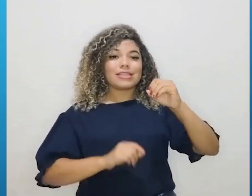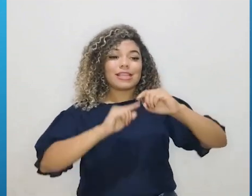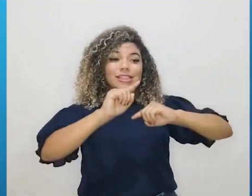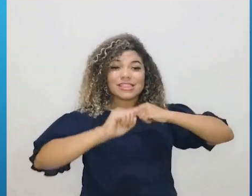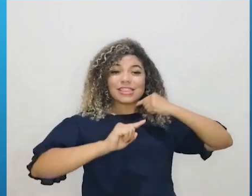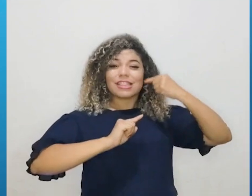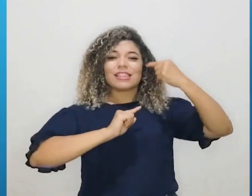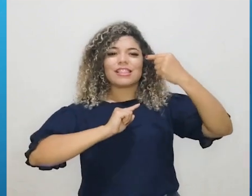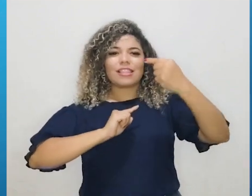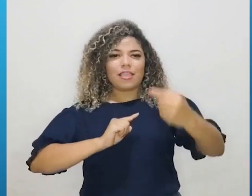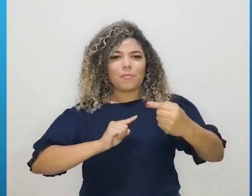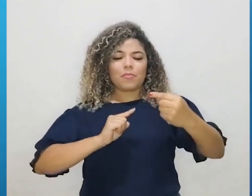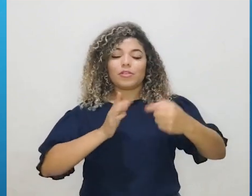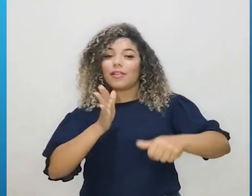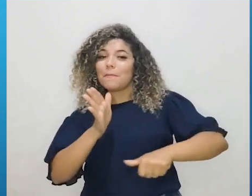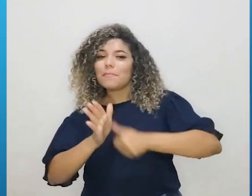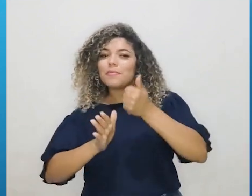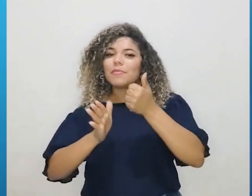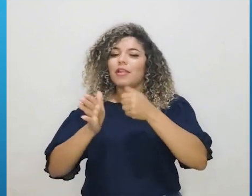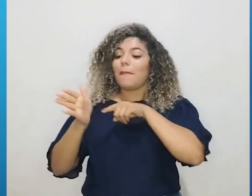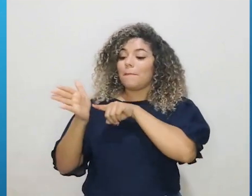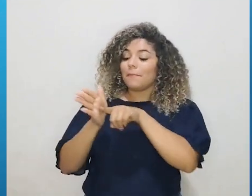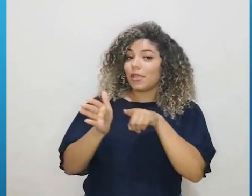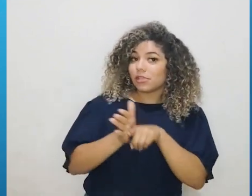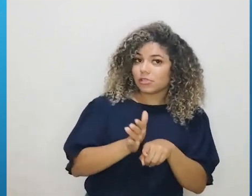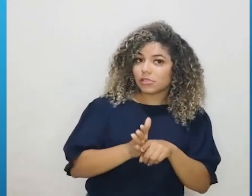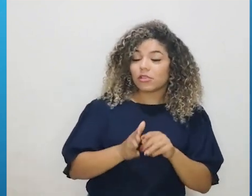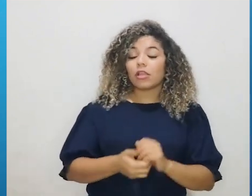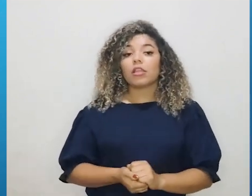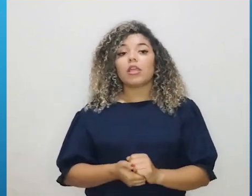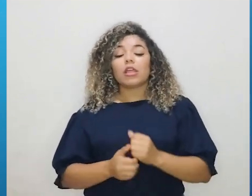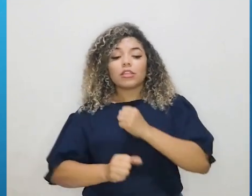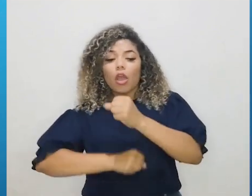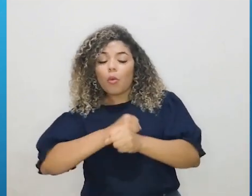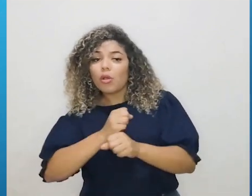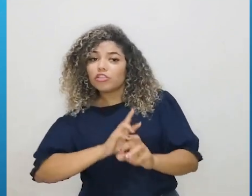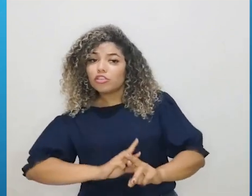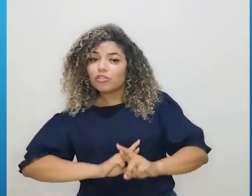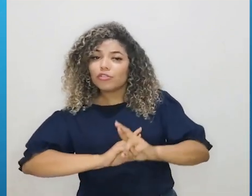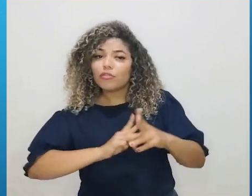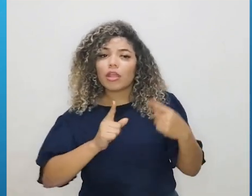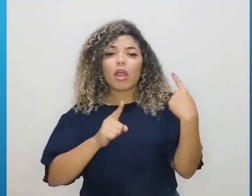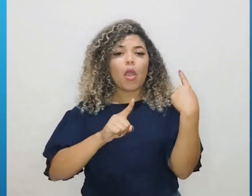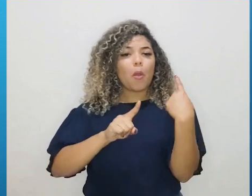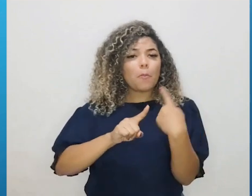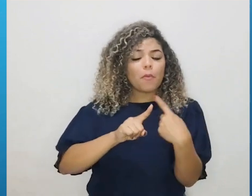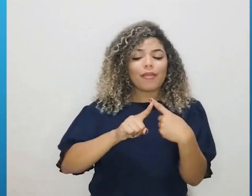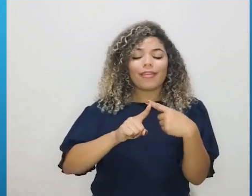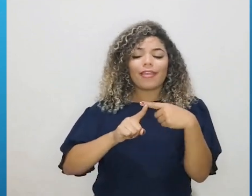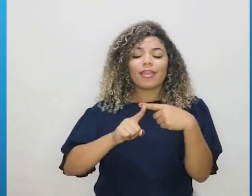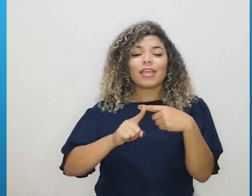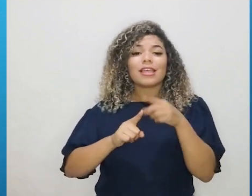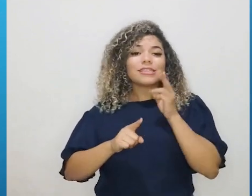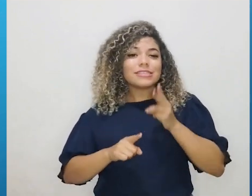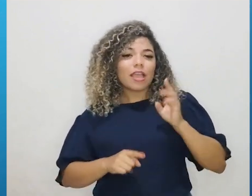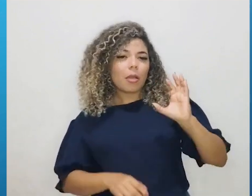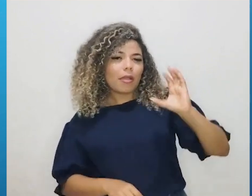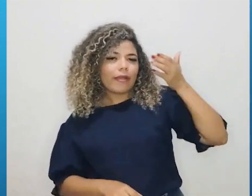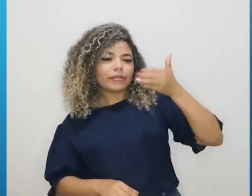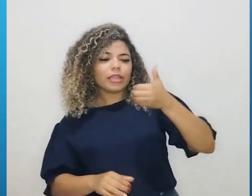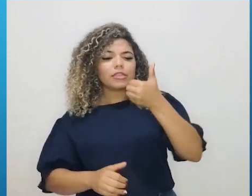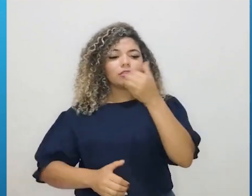edição da pesquisa. Então, esse aqui foi um ano um pouco diferente para essa pesquisa, porque normalmente